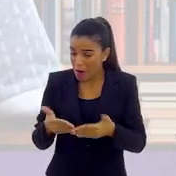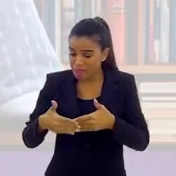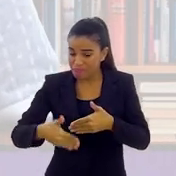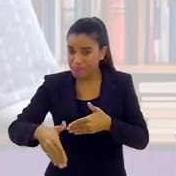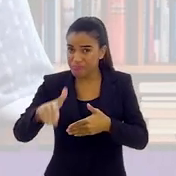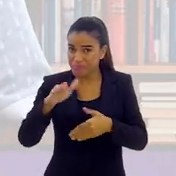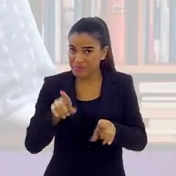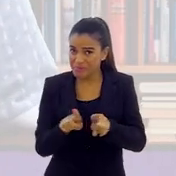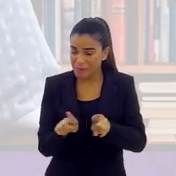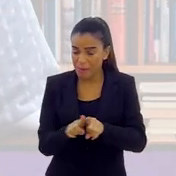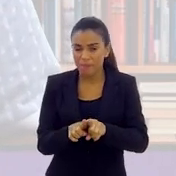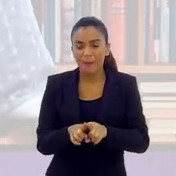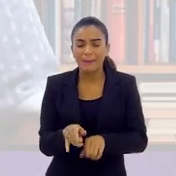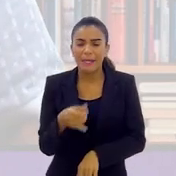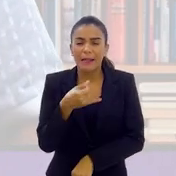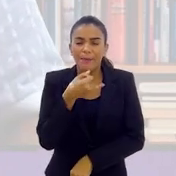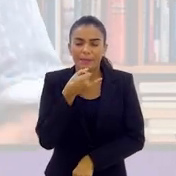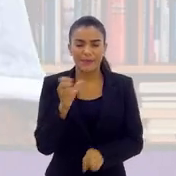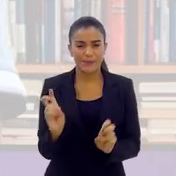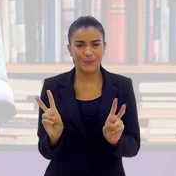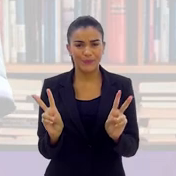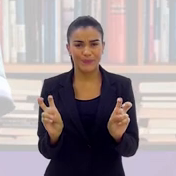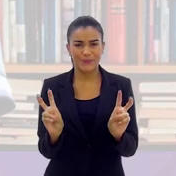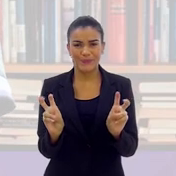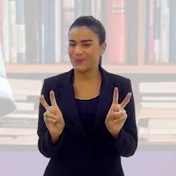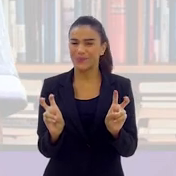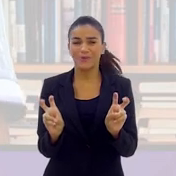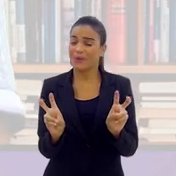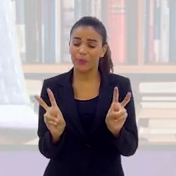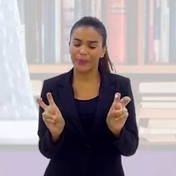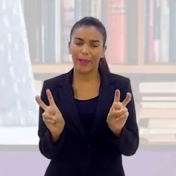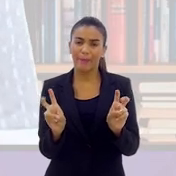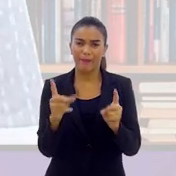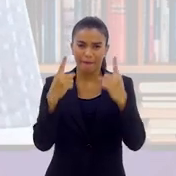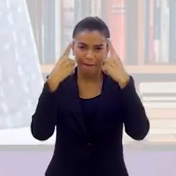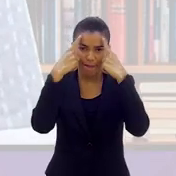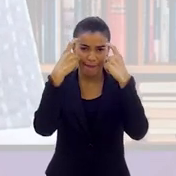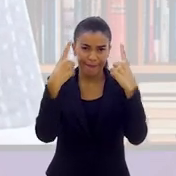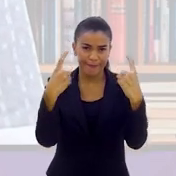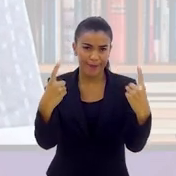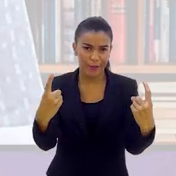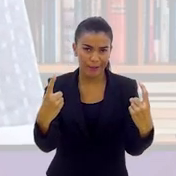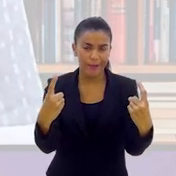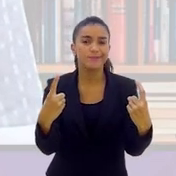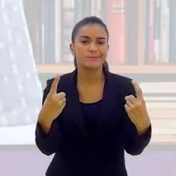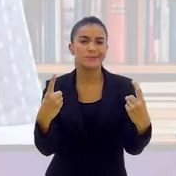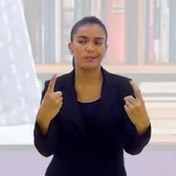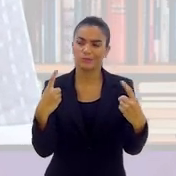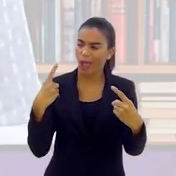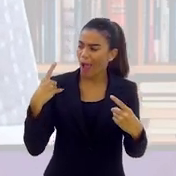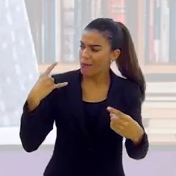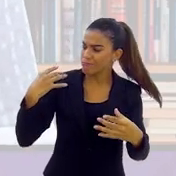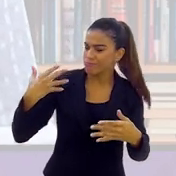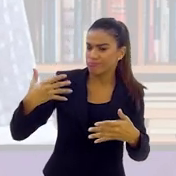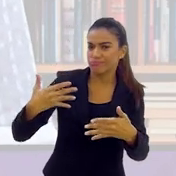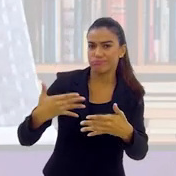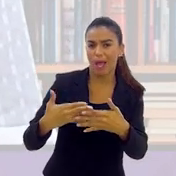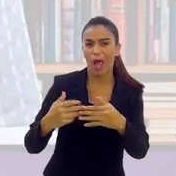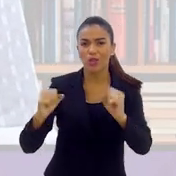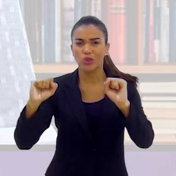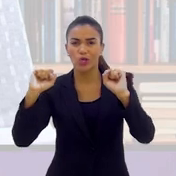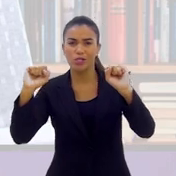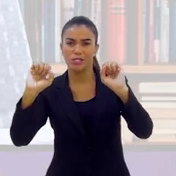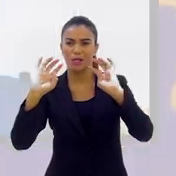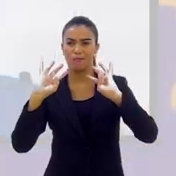um exemplo. tema, lamentavelmente, está aí com a gente, é o tema da violência que tem acontecido por parte